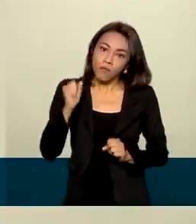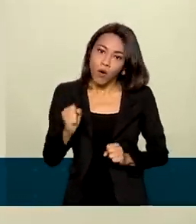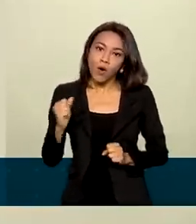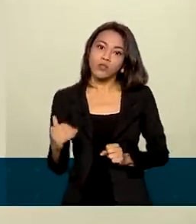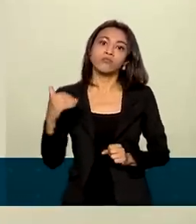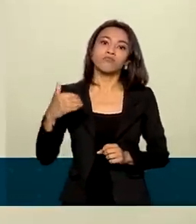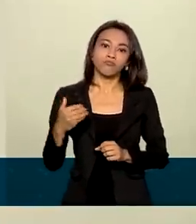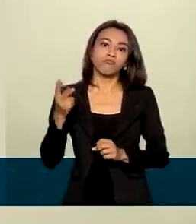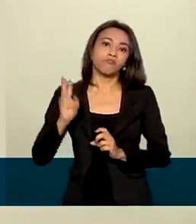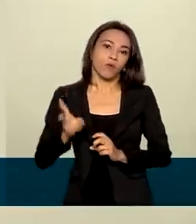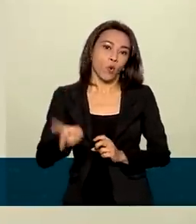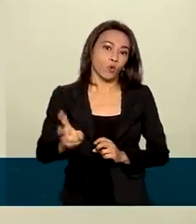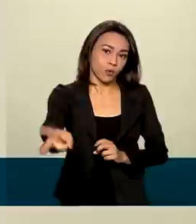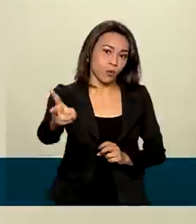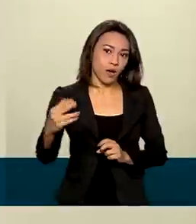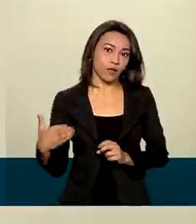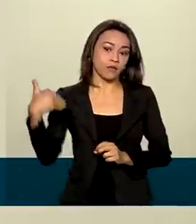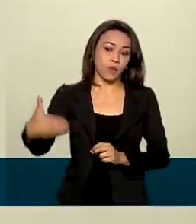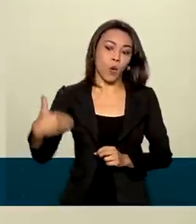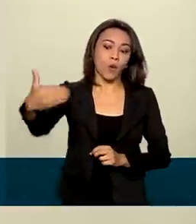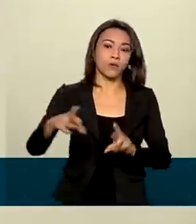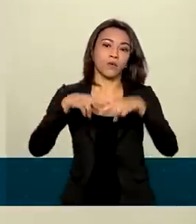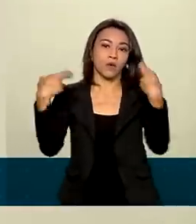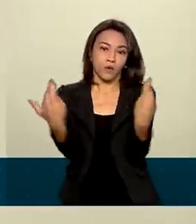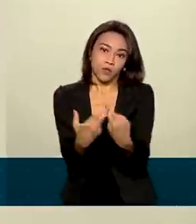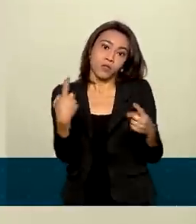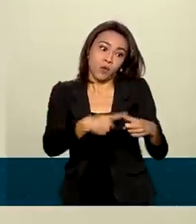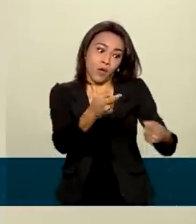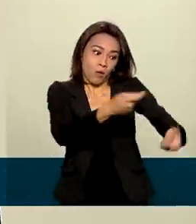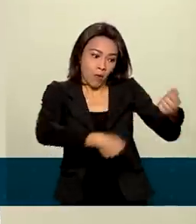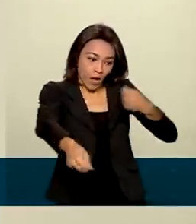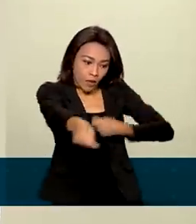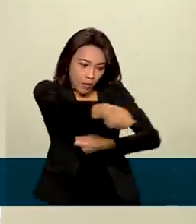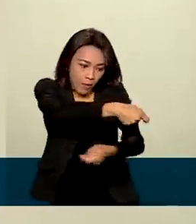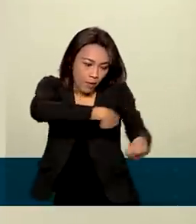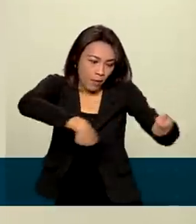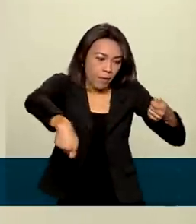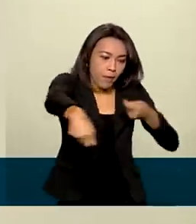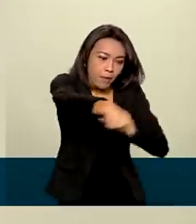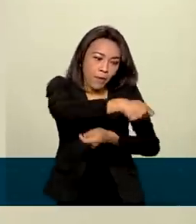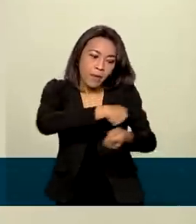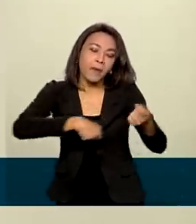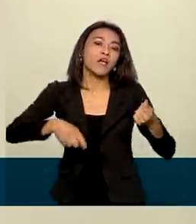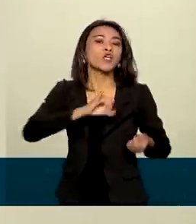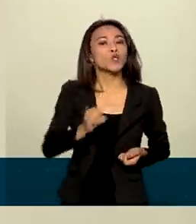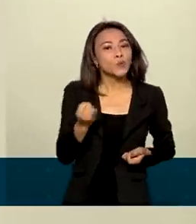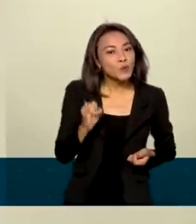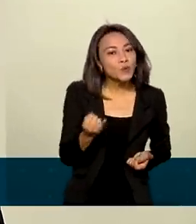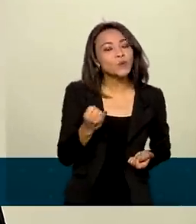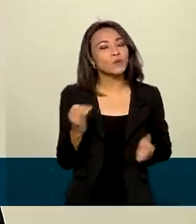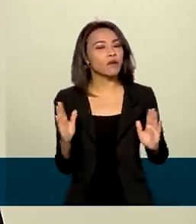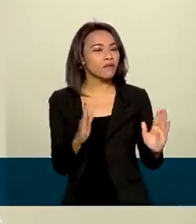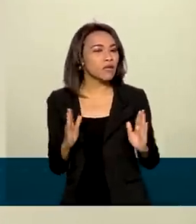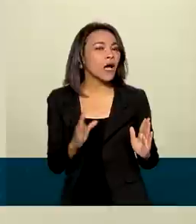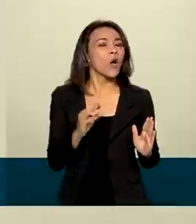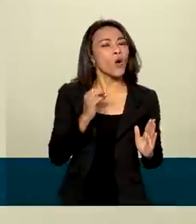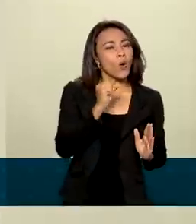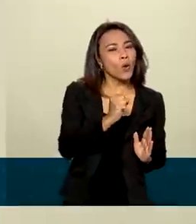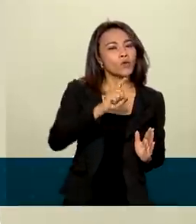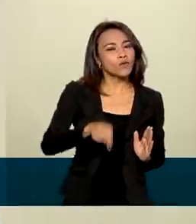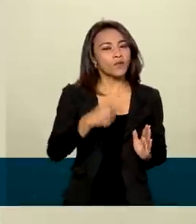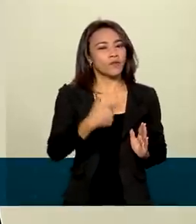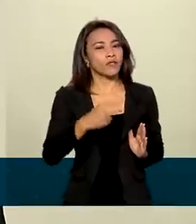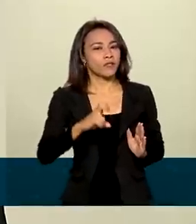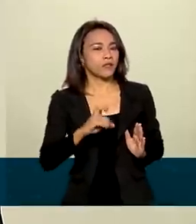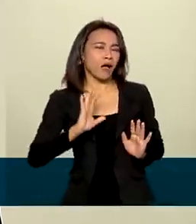nas próximas reuniões, já que as expectativas do mercado é que a taxa de juros este ano fique em torno de 8,25